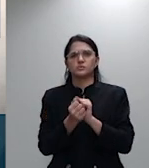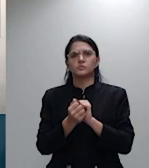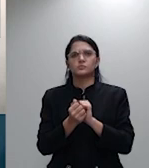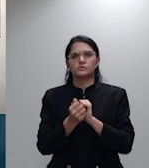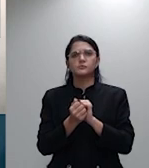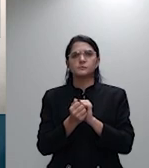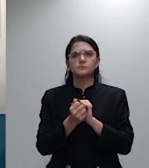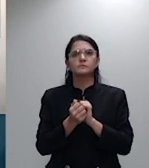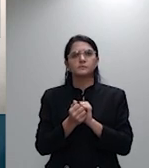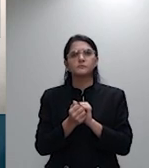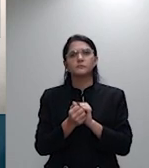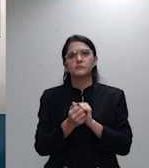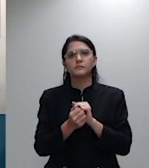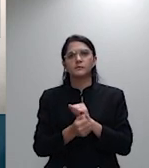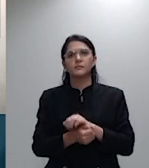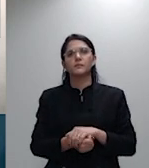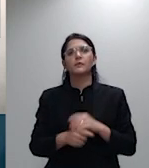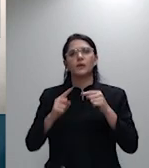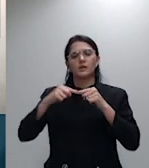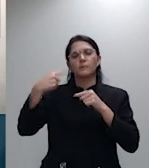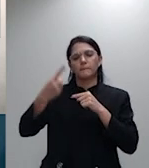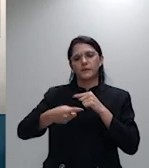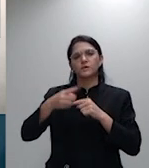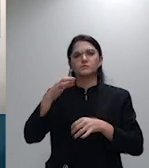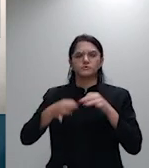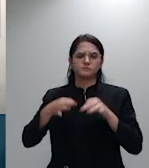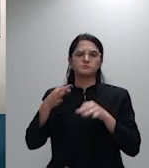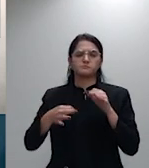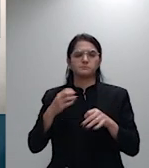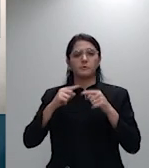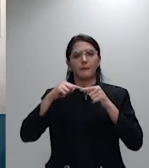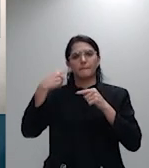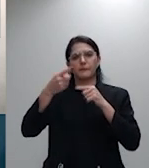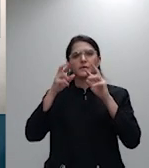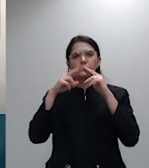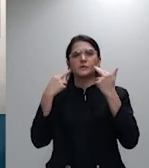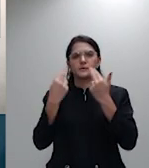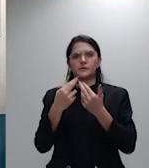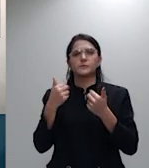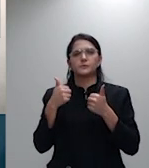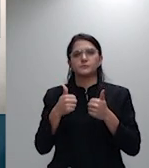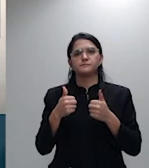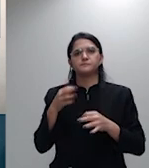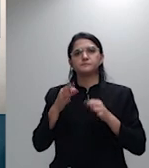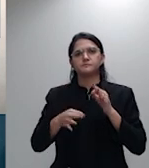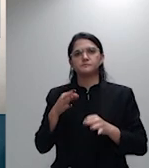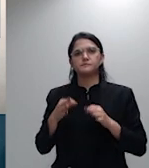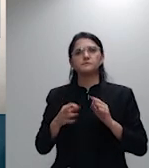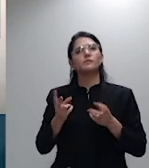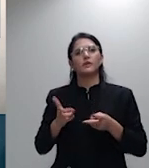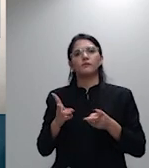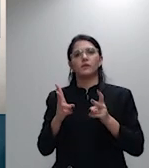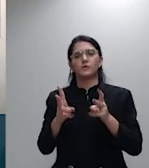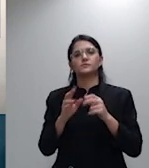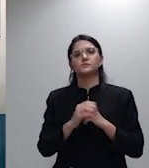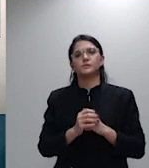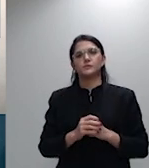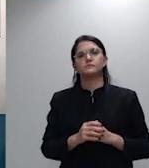sessão será julgado então terá continuidade de julgamento da sessão fica adiado então muito obrigado